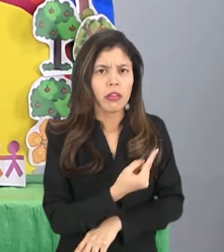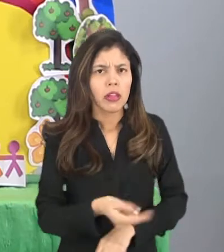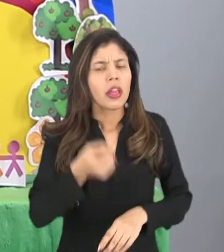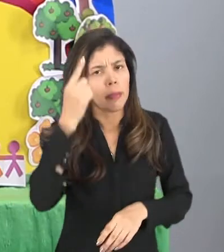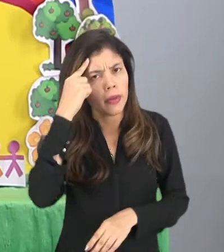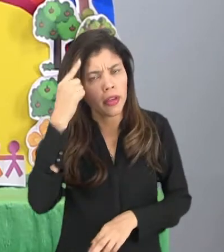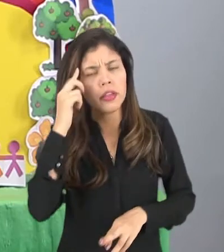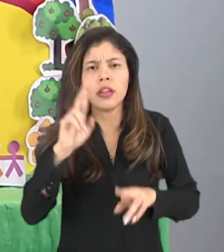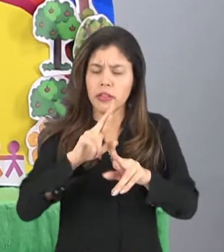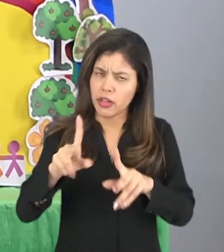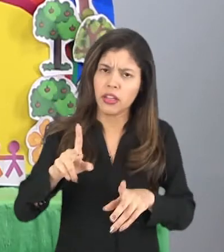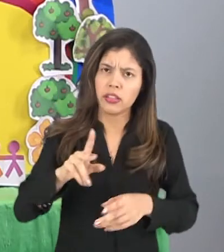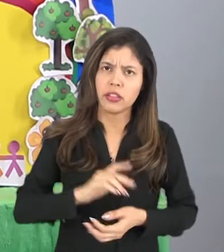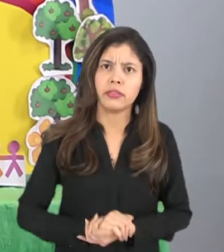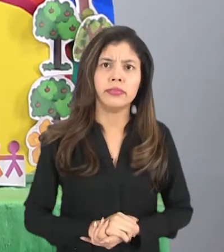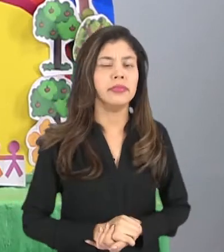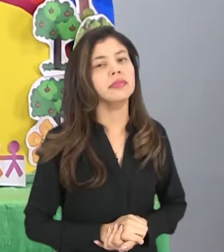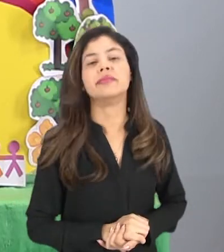pensam diferente da gente.